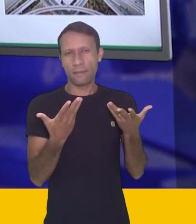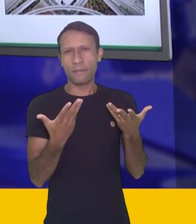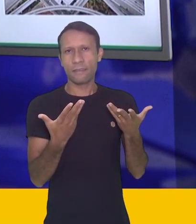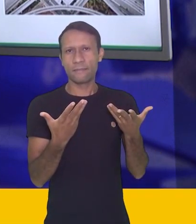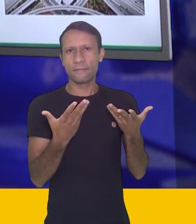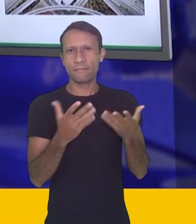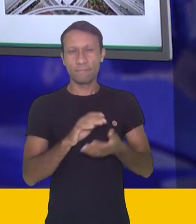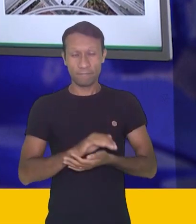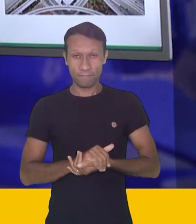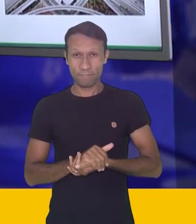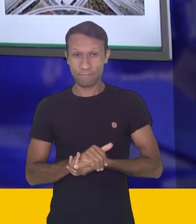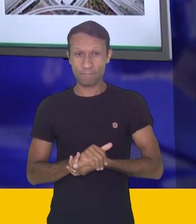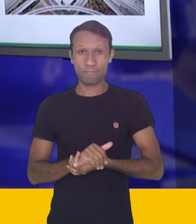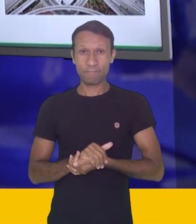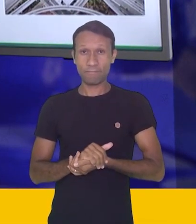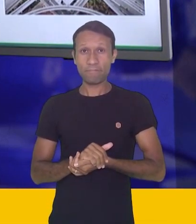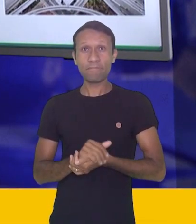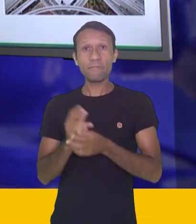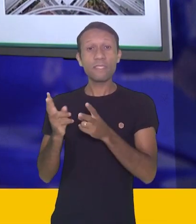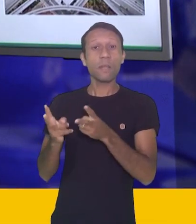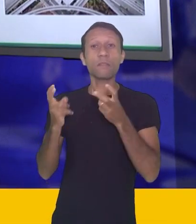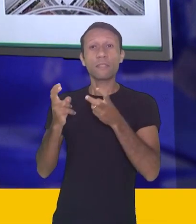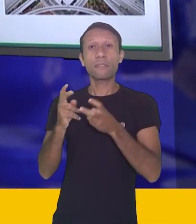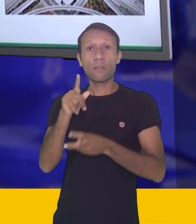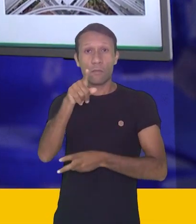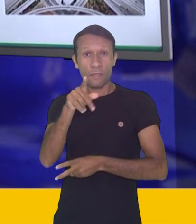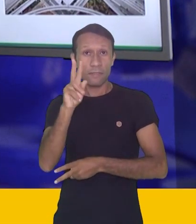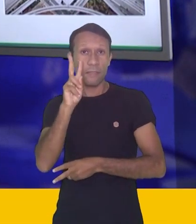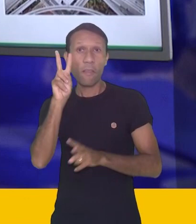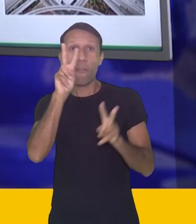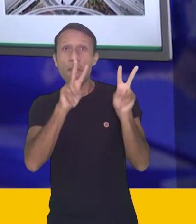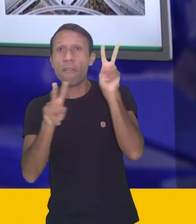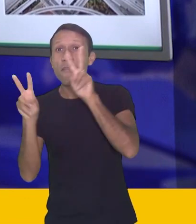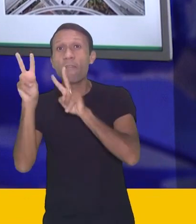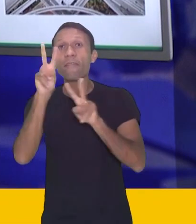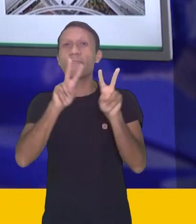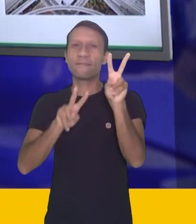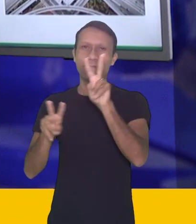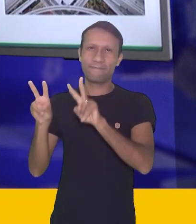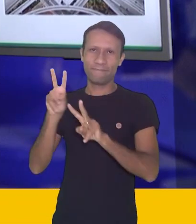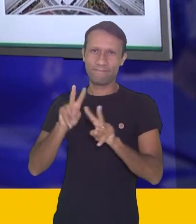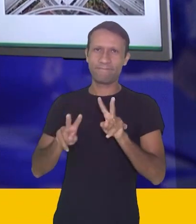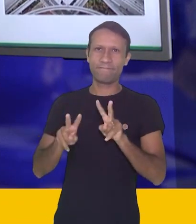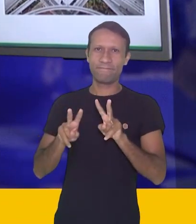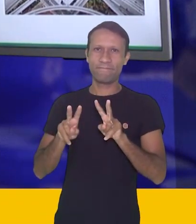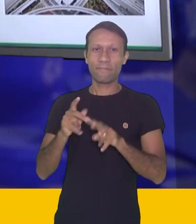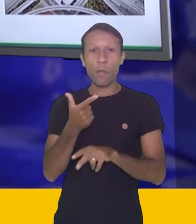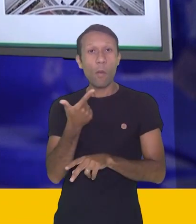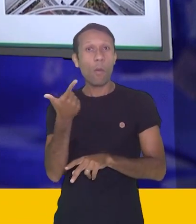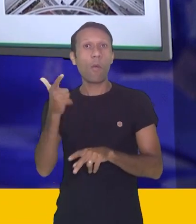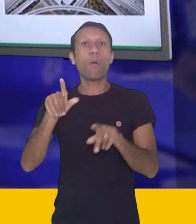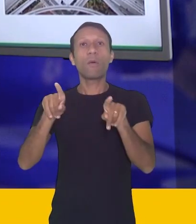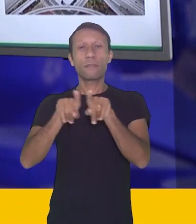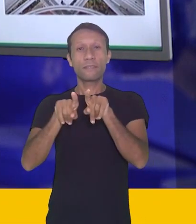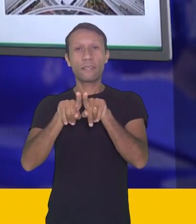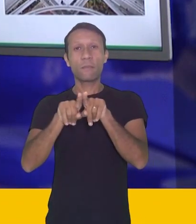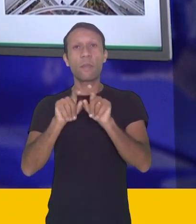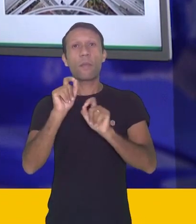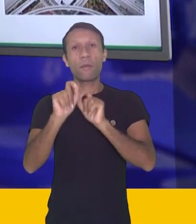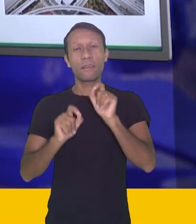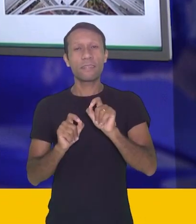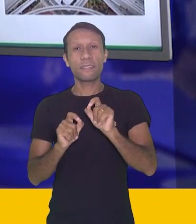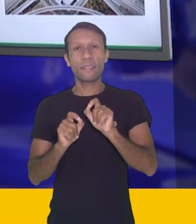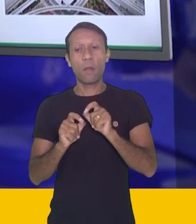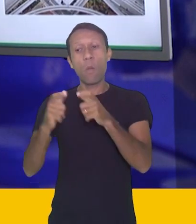espaço geográfico. É aquilo que a tua visão consegue alcançar. Outro conceito importante também é o